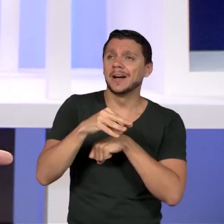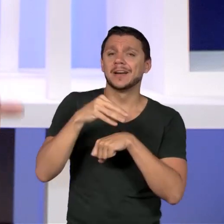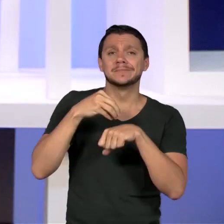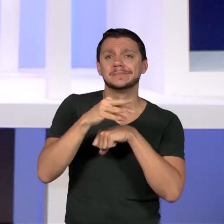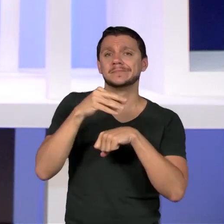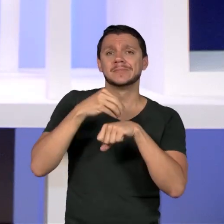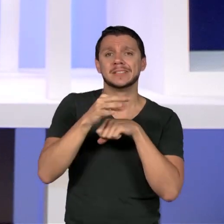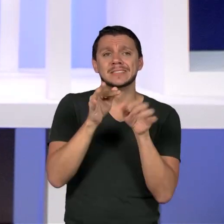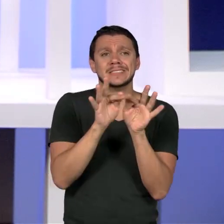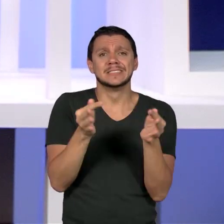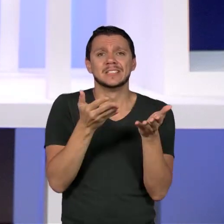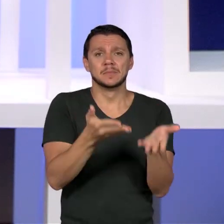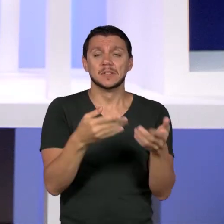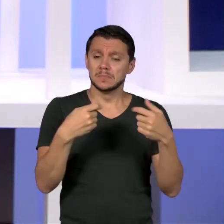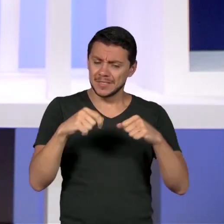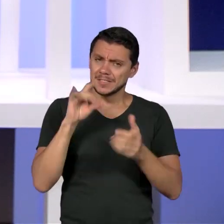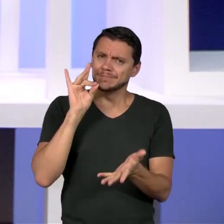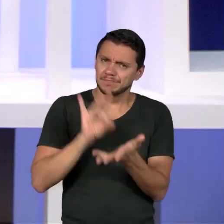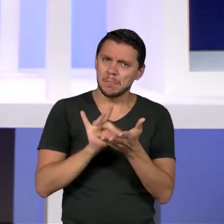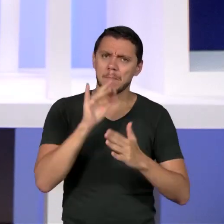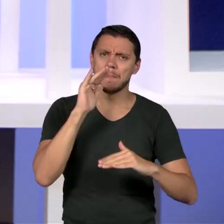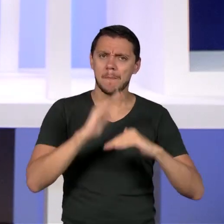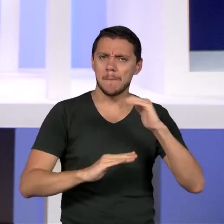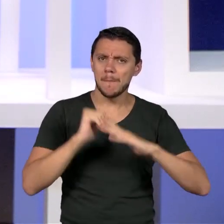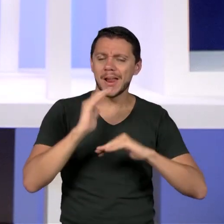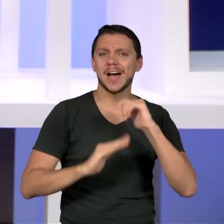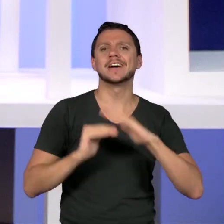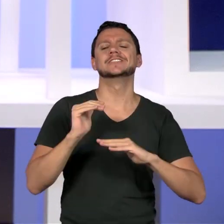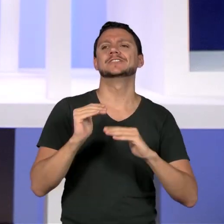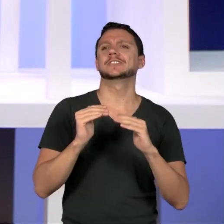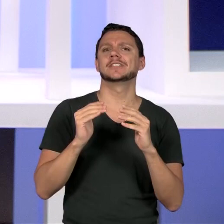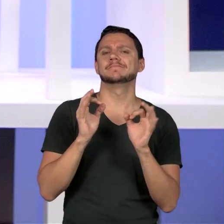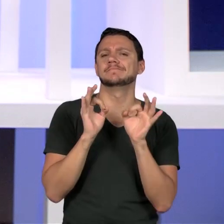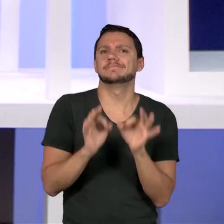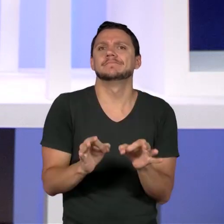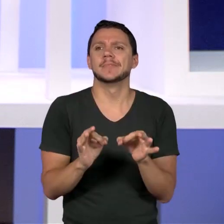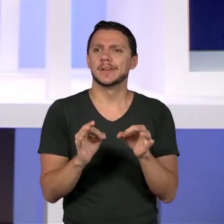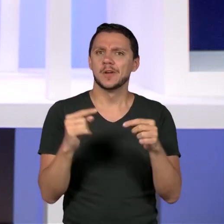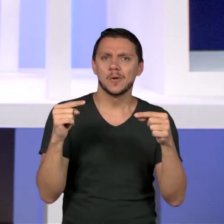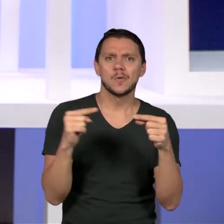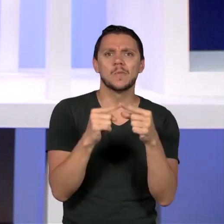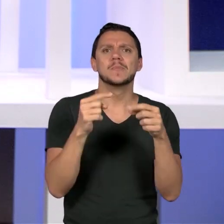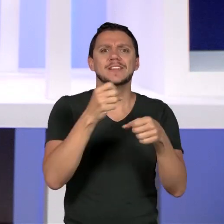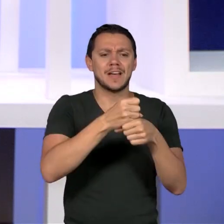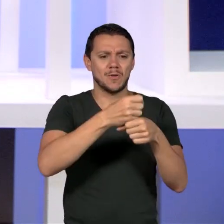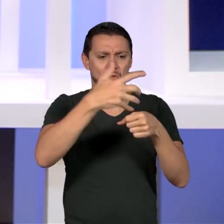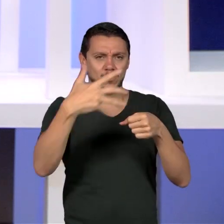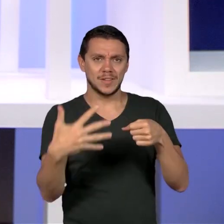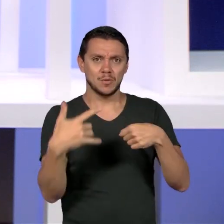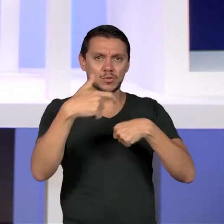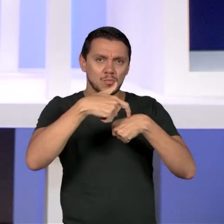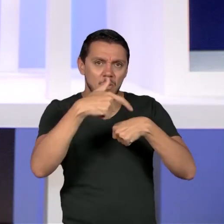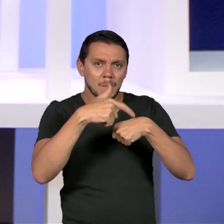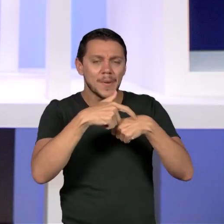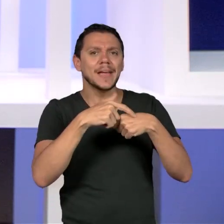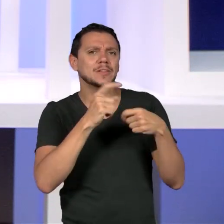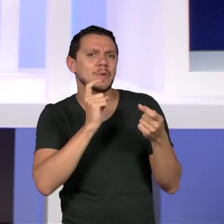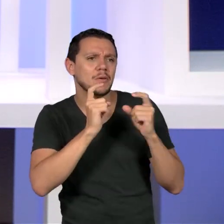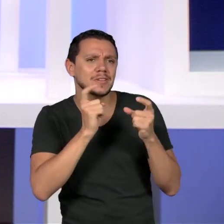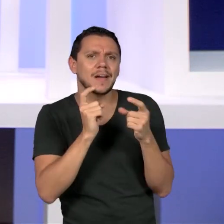coisas. É preciso colocar a prática dentro do conteúdo da formação que acontece.